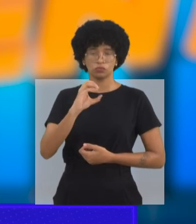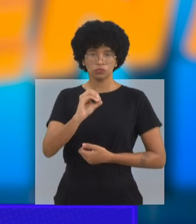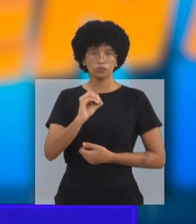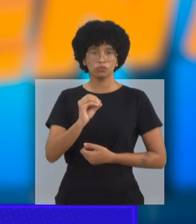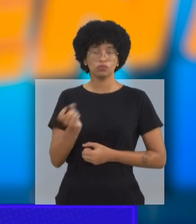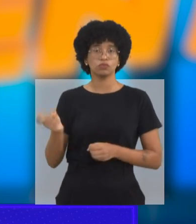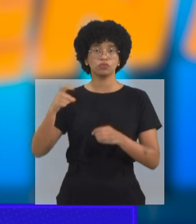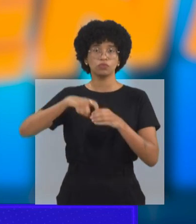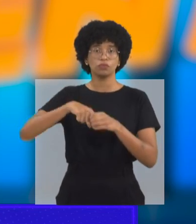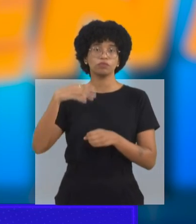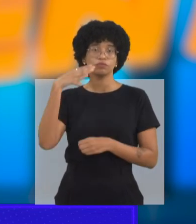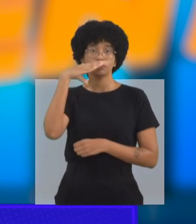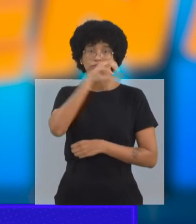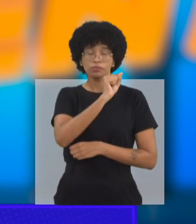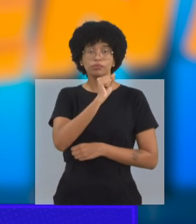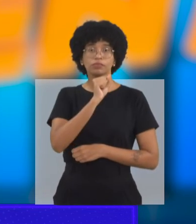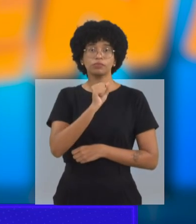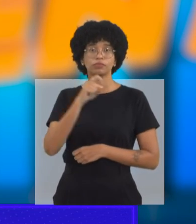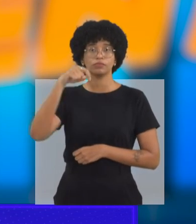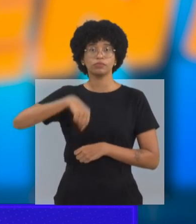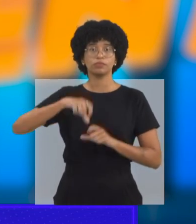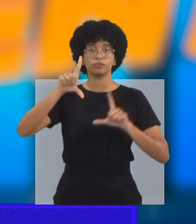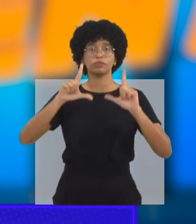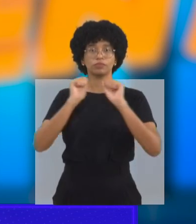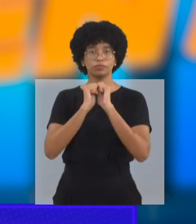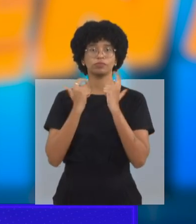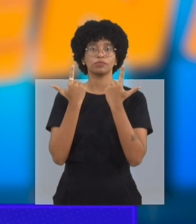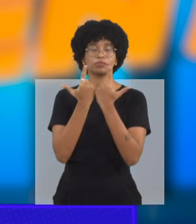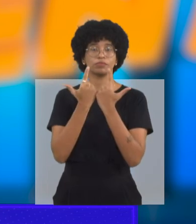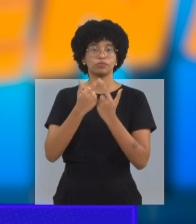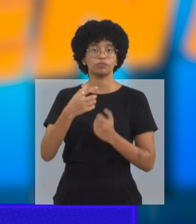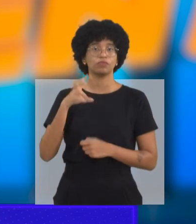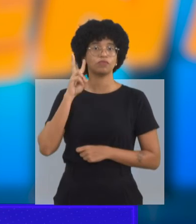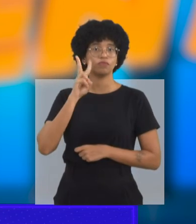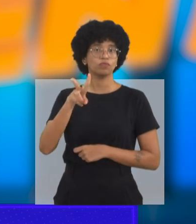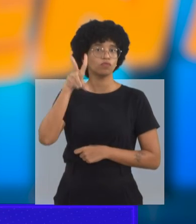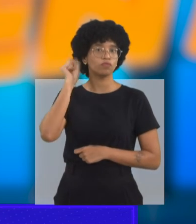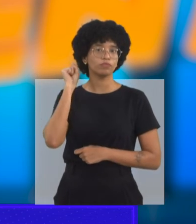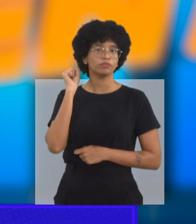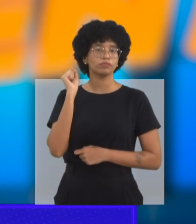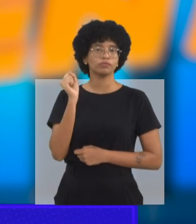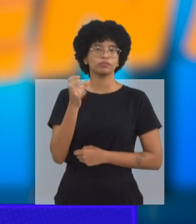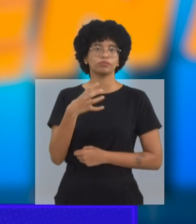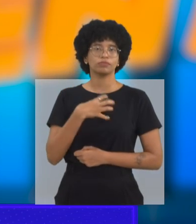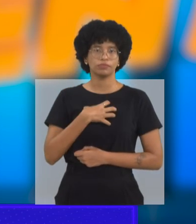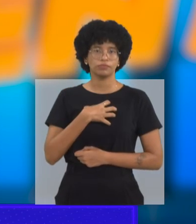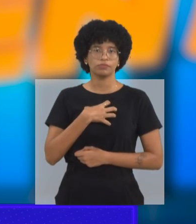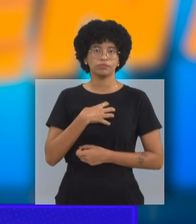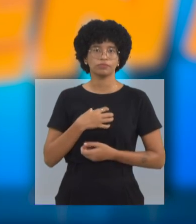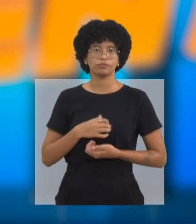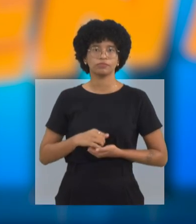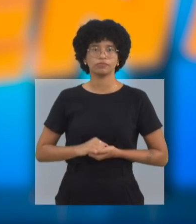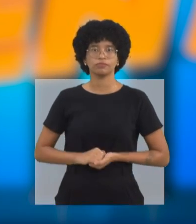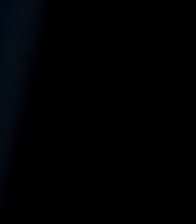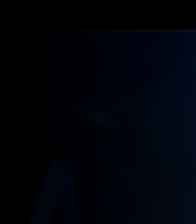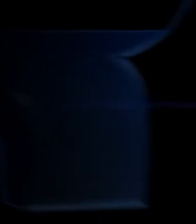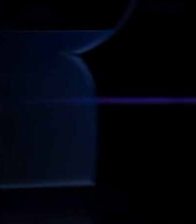Costa, estarei de volta sábado aqui na TV Assembleia no Ver, Ouvir, Sentir.